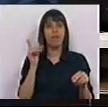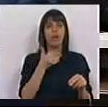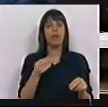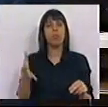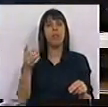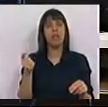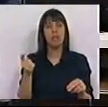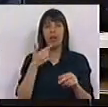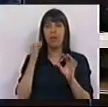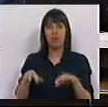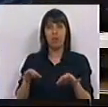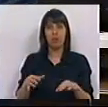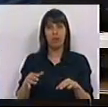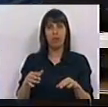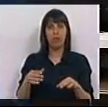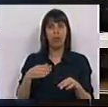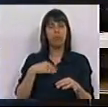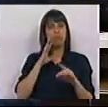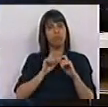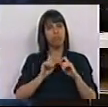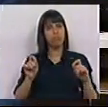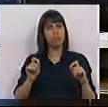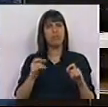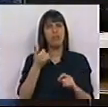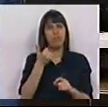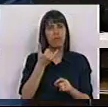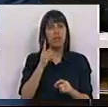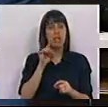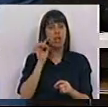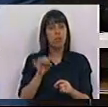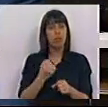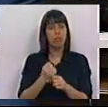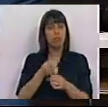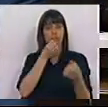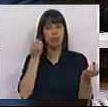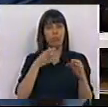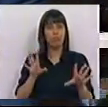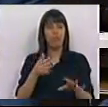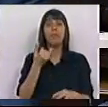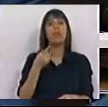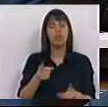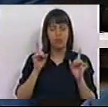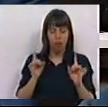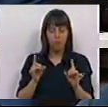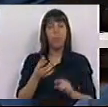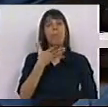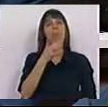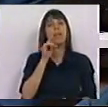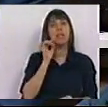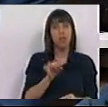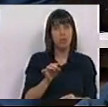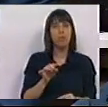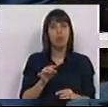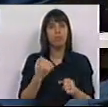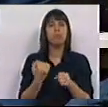2015, nós assistimos a uma destruição de 26 mil postos de trabalho. 29. 16 mil